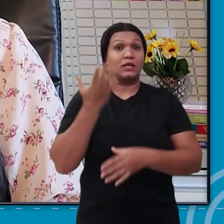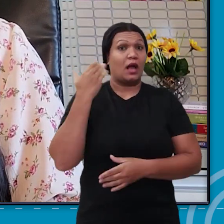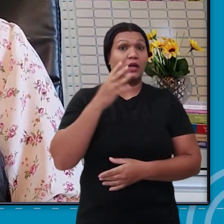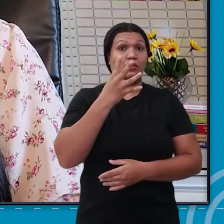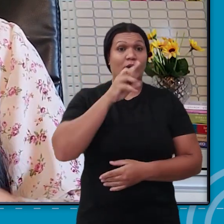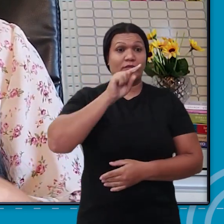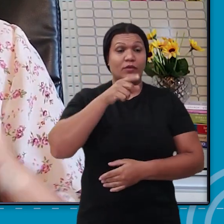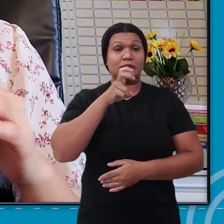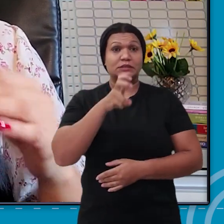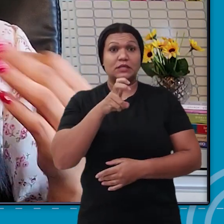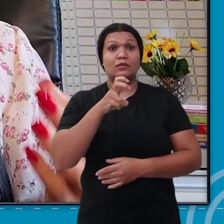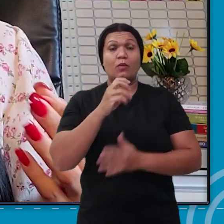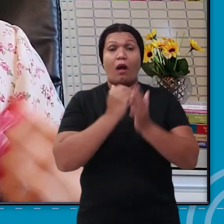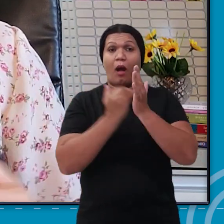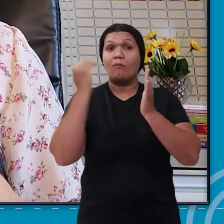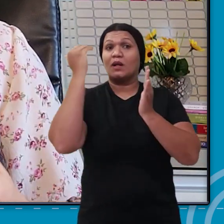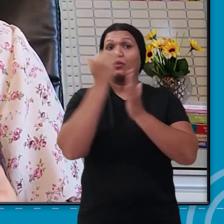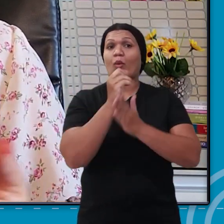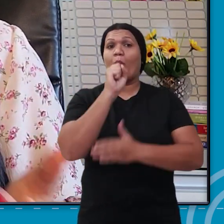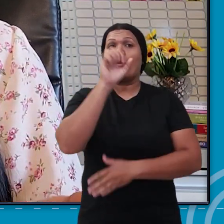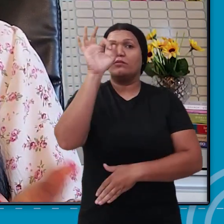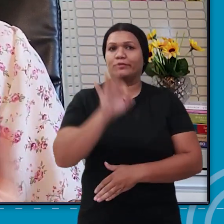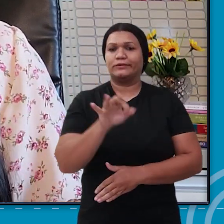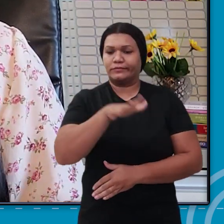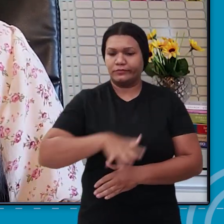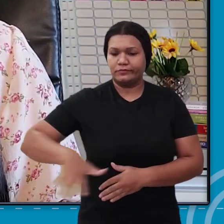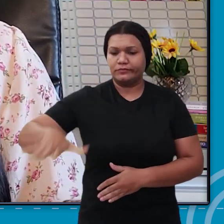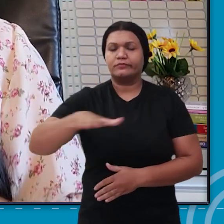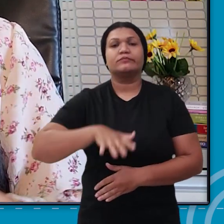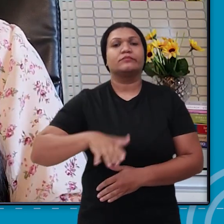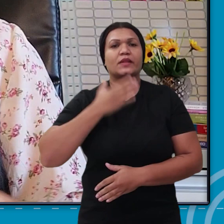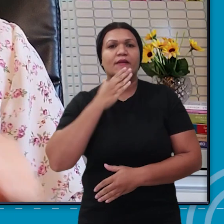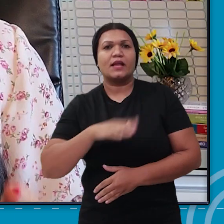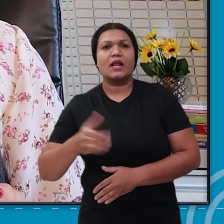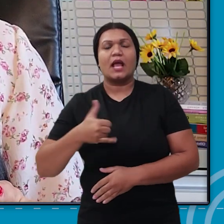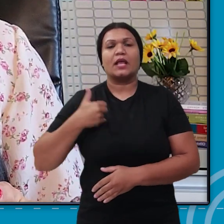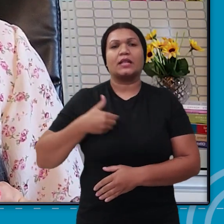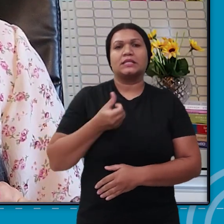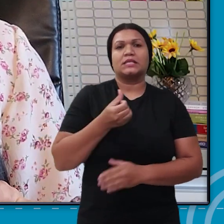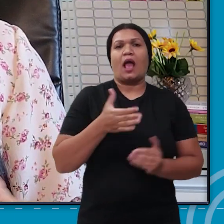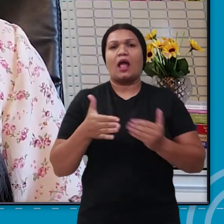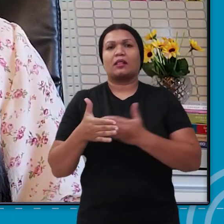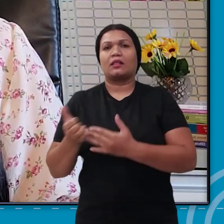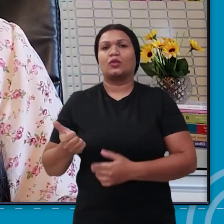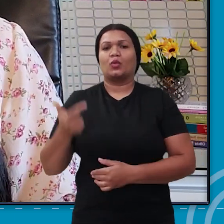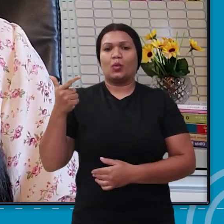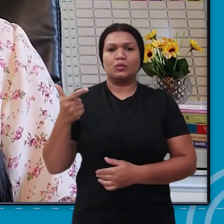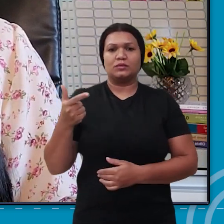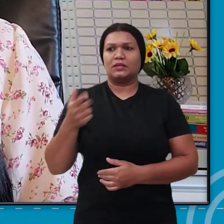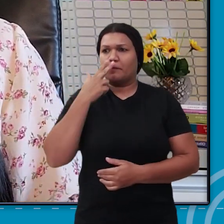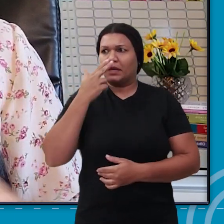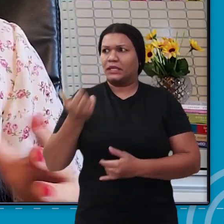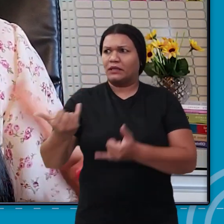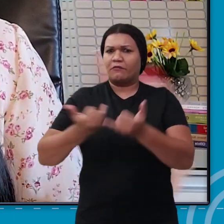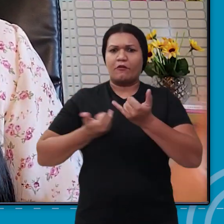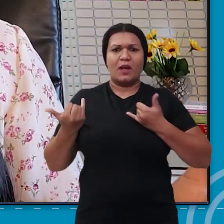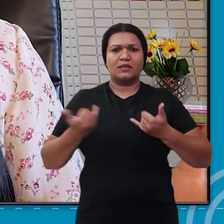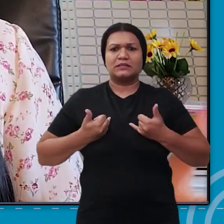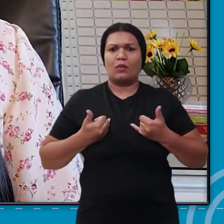4,5% para 8% na população infantil de 6 a 12 anos. É um dado